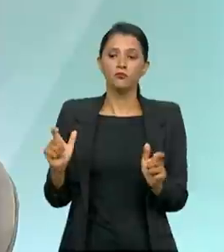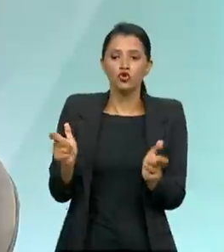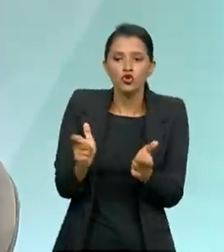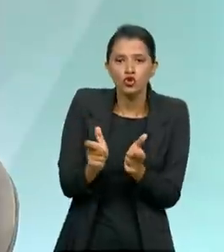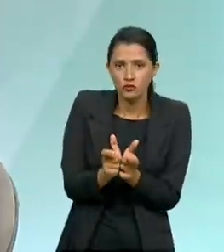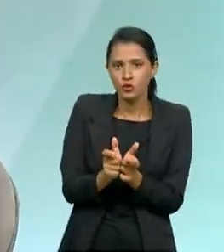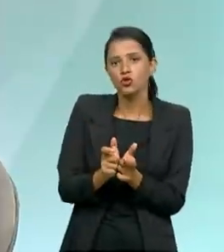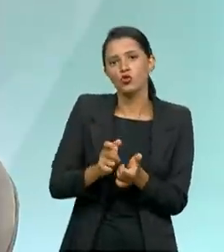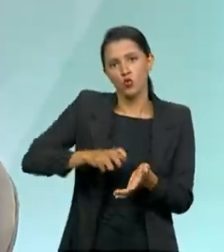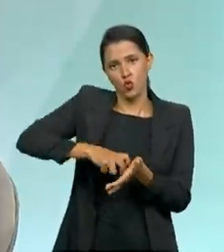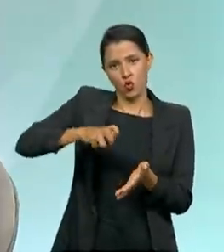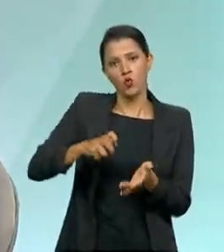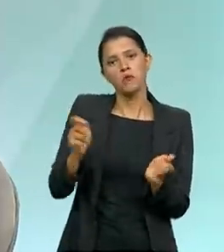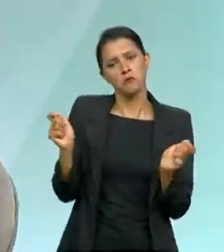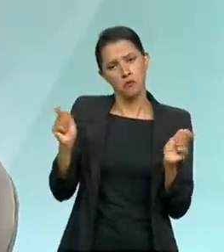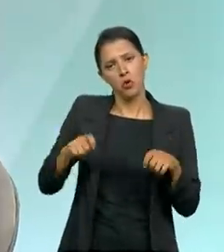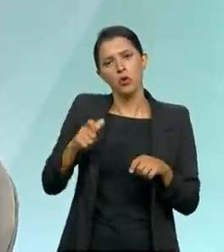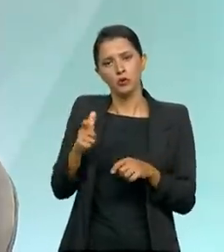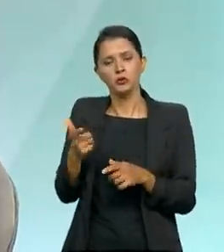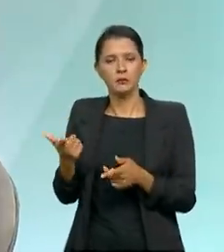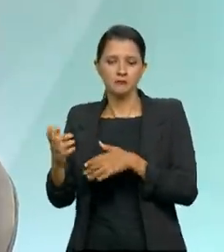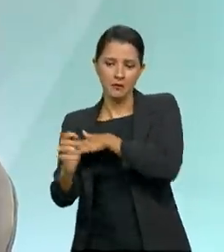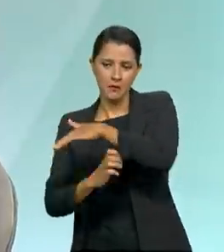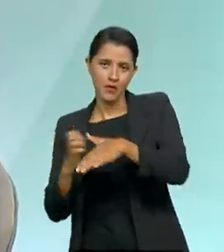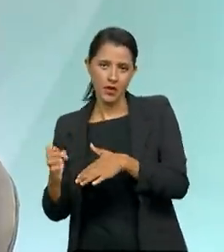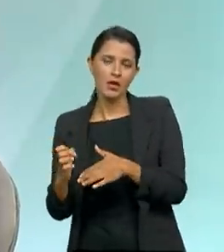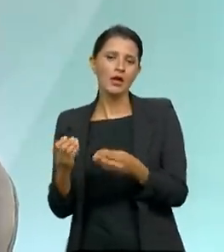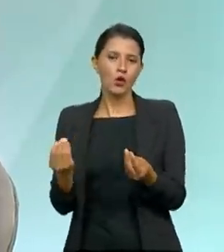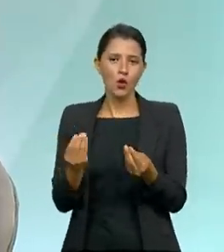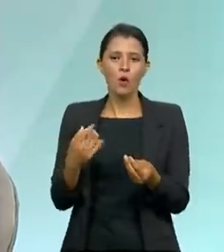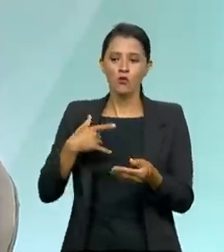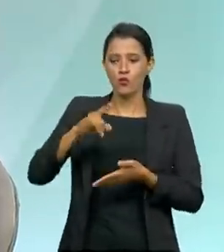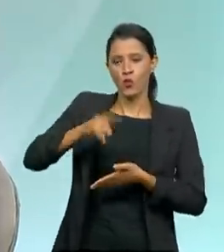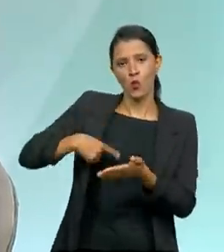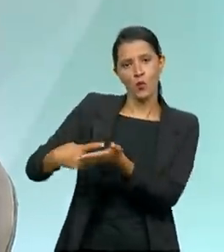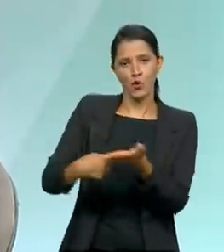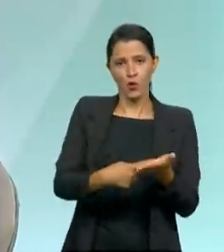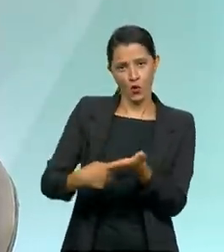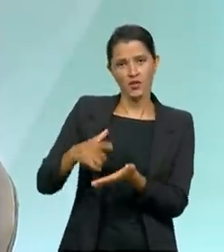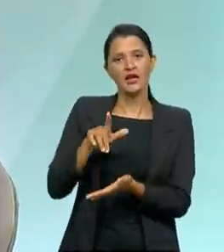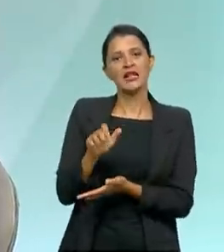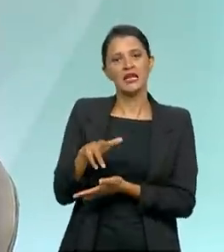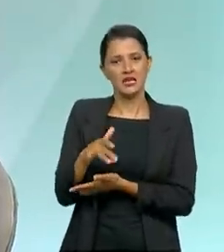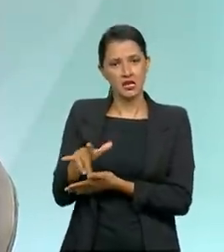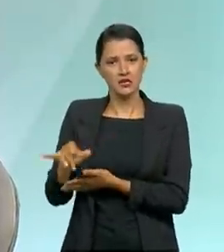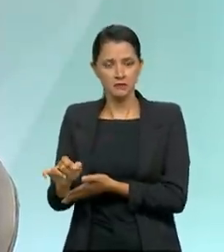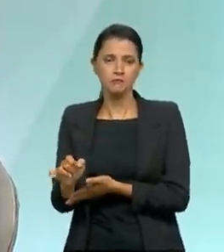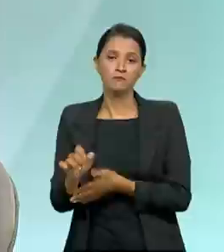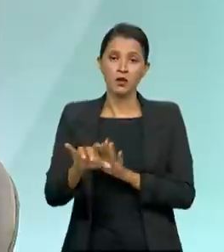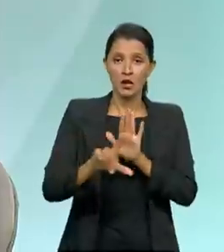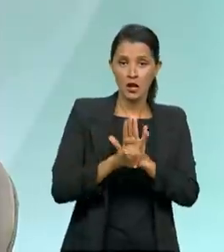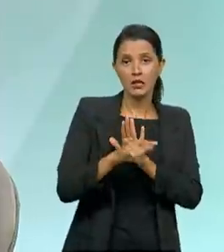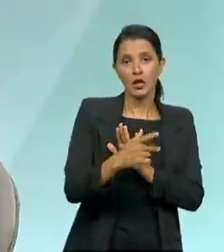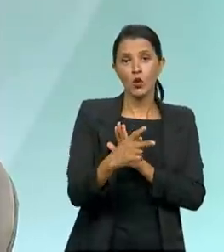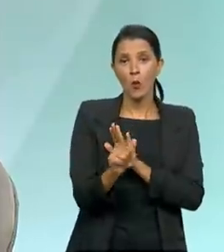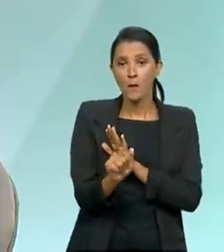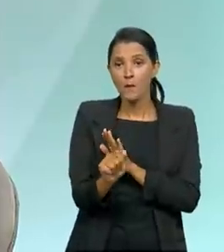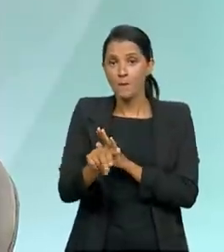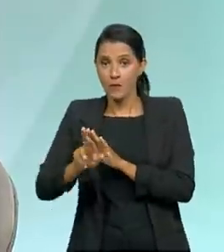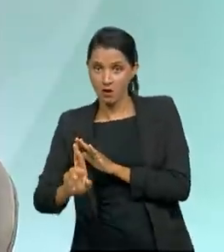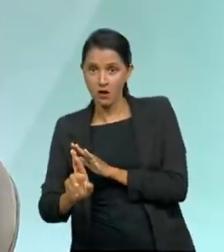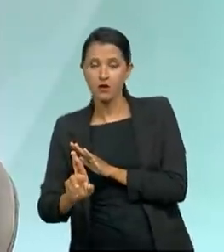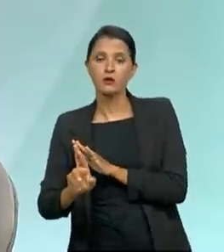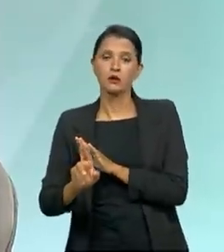a serem aplicadas na empresa por meio de um acordo de leniência. Então, a lei, ela traz o PAR, que o processo de responsabilização,